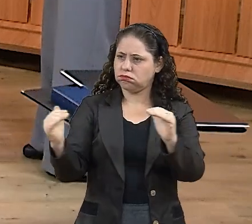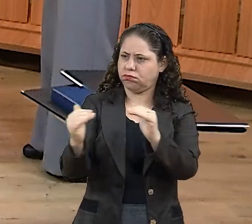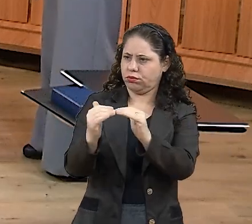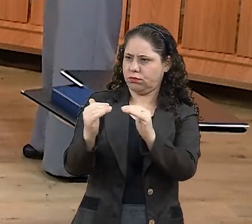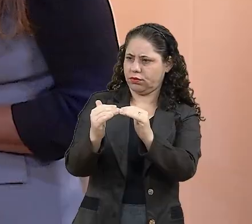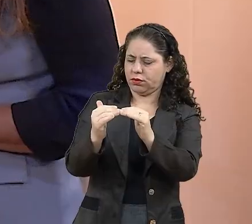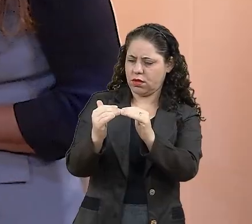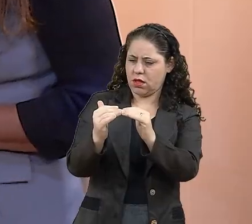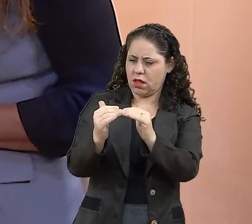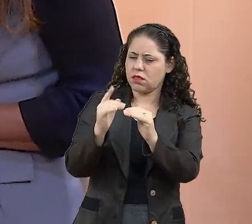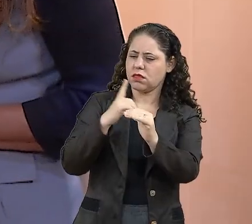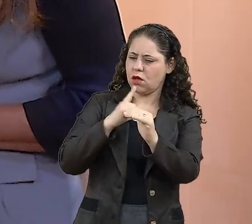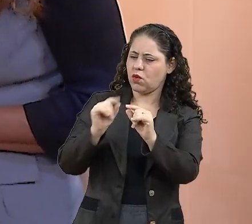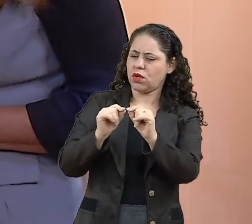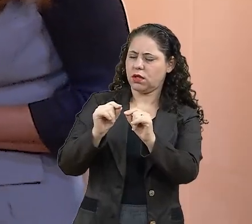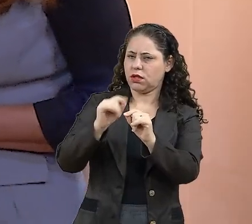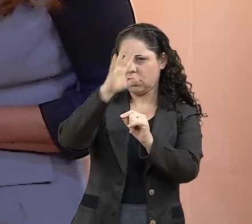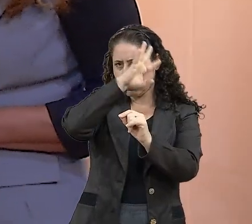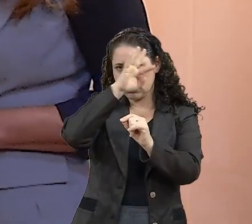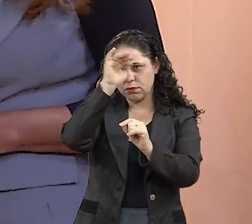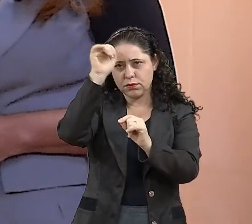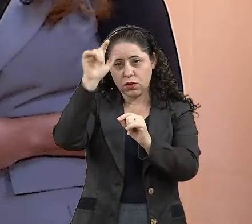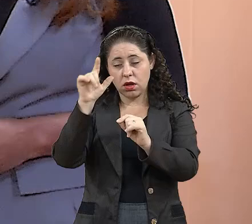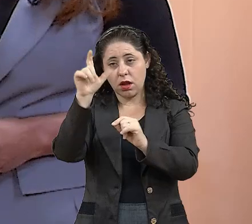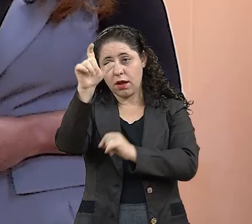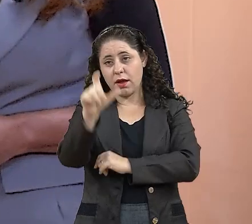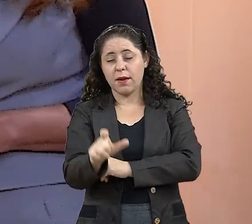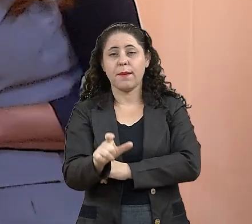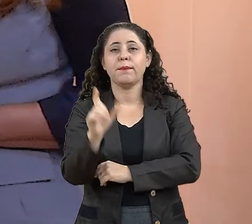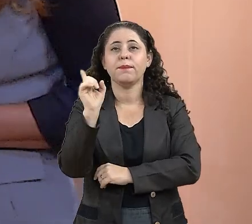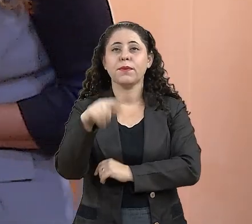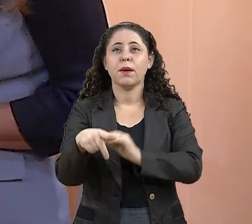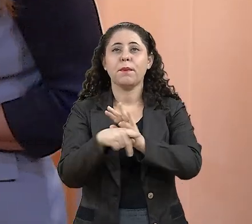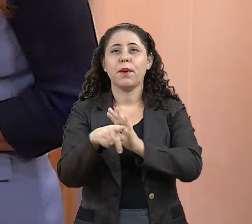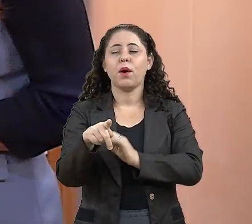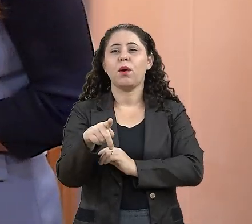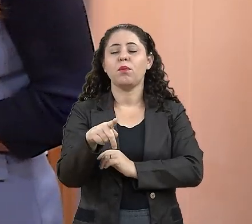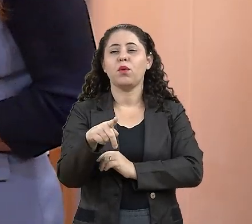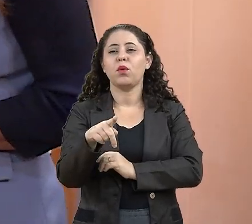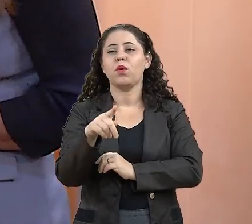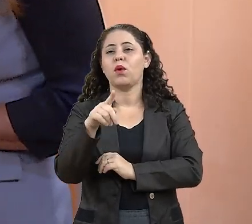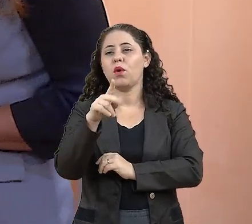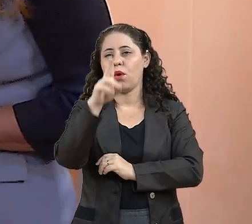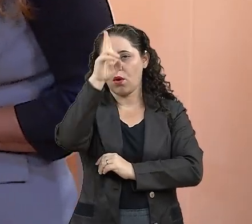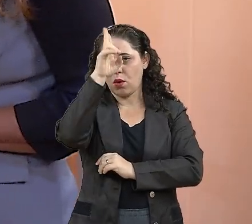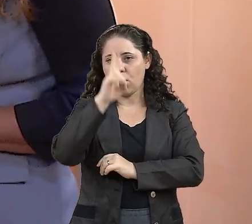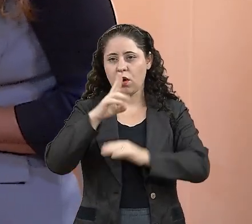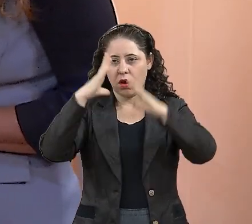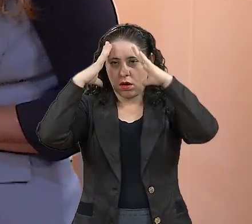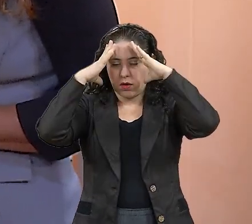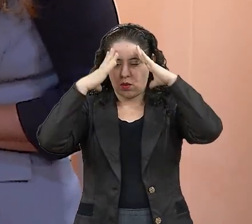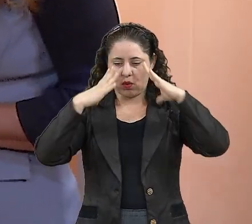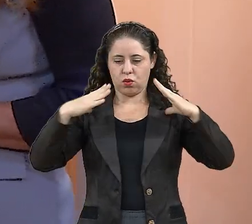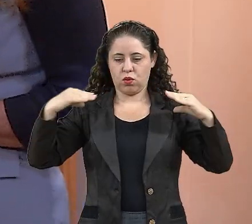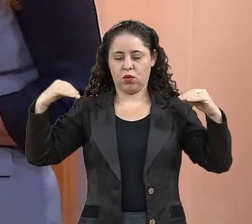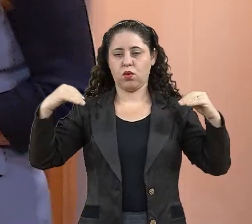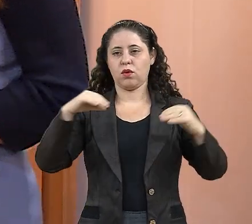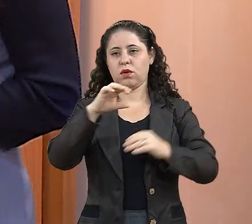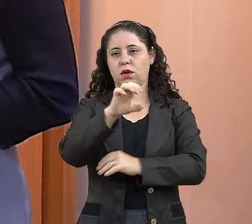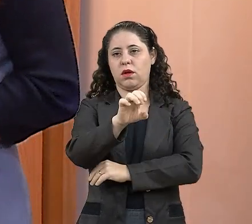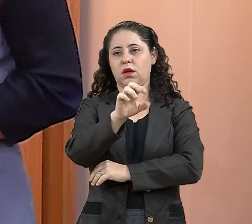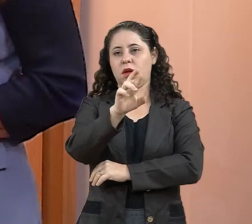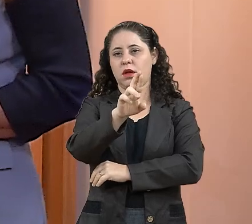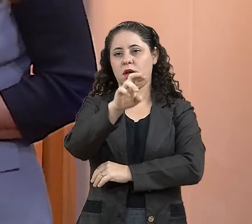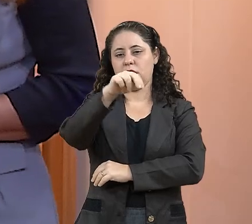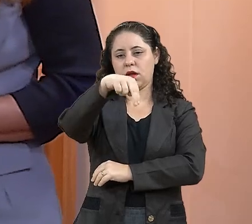concedem o título, que nem foi para o cardeal, o Ángel Hernandes Artemis,